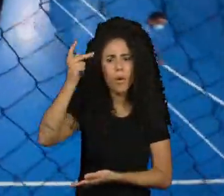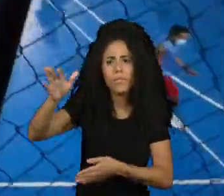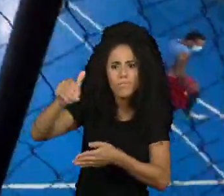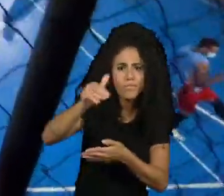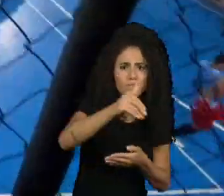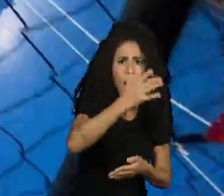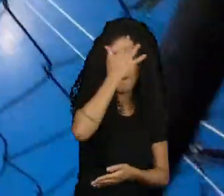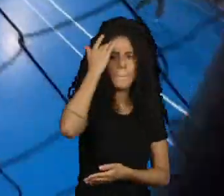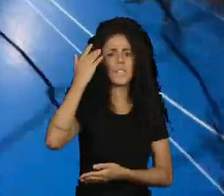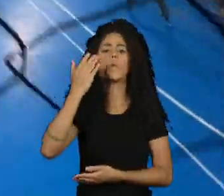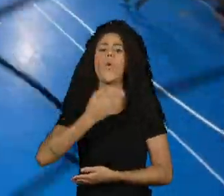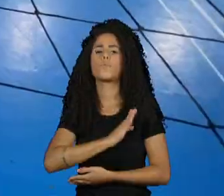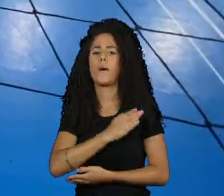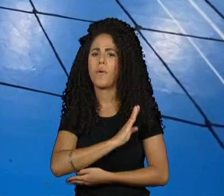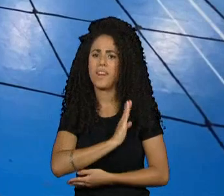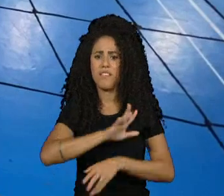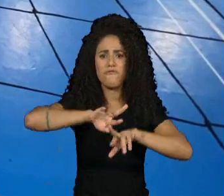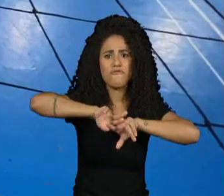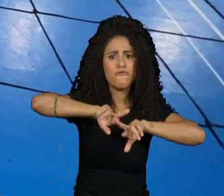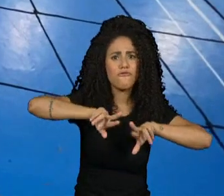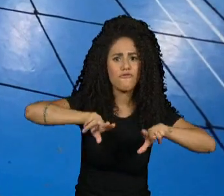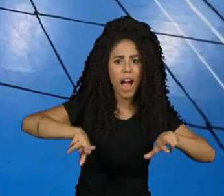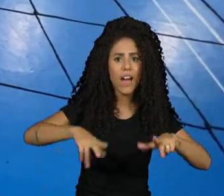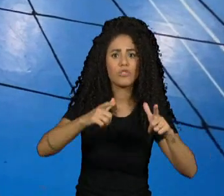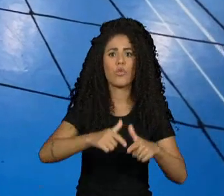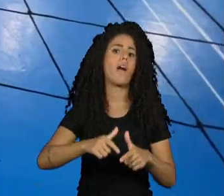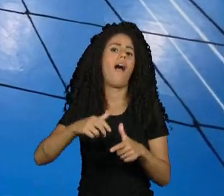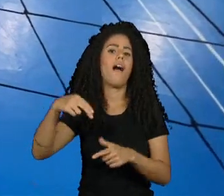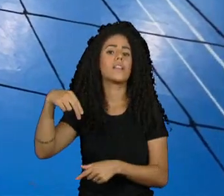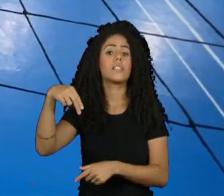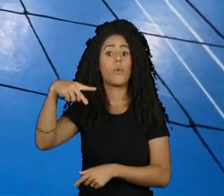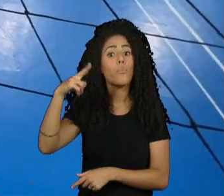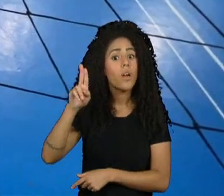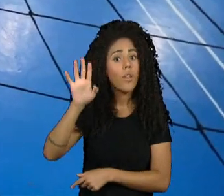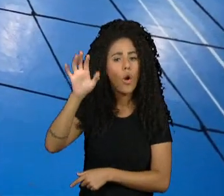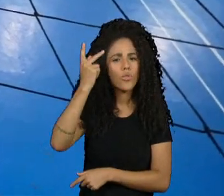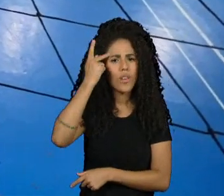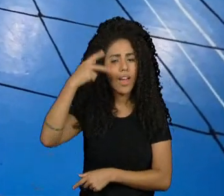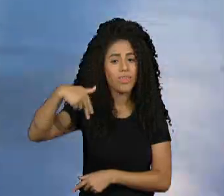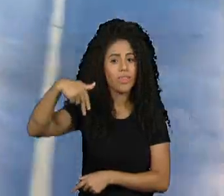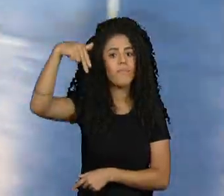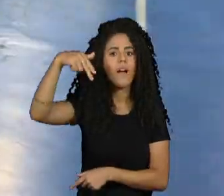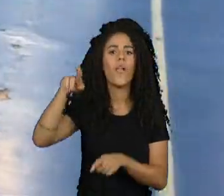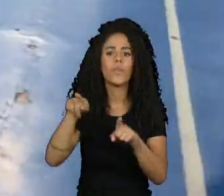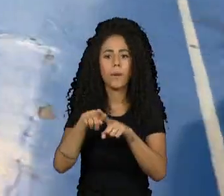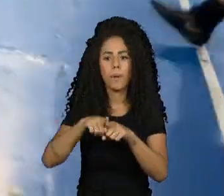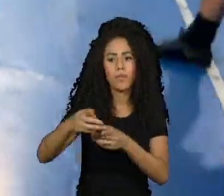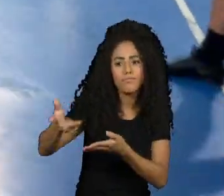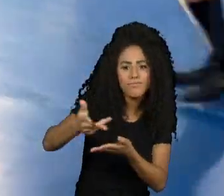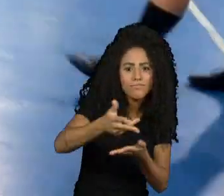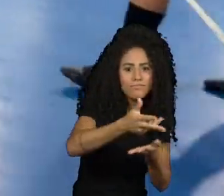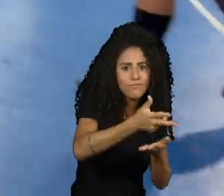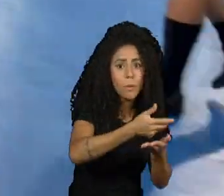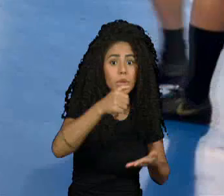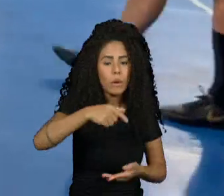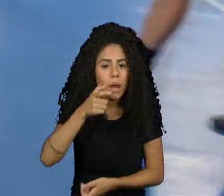vindo de Barueri para cá, tem gente vindo da Zona Norte, tem gente vindo de São Mateus. Então é justamente para fazer com que as pessoas